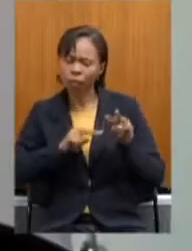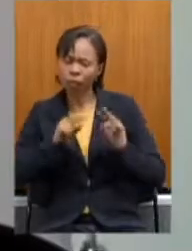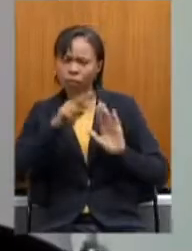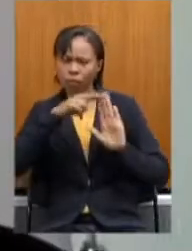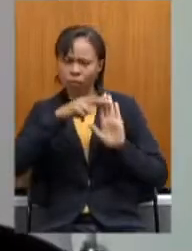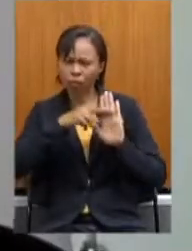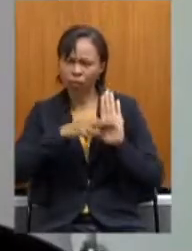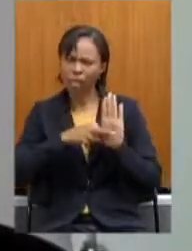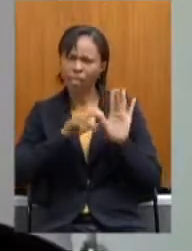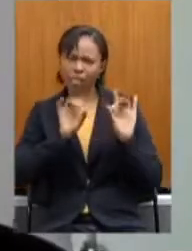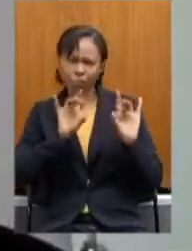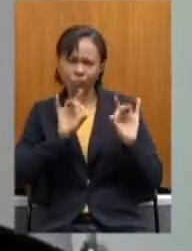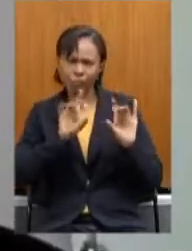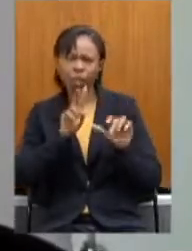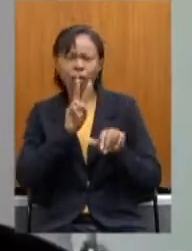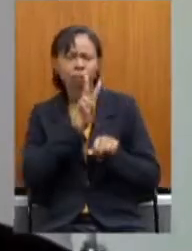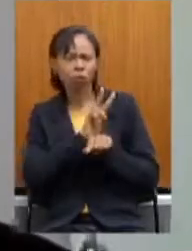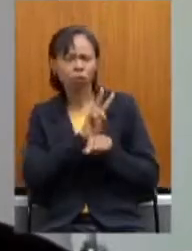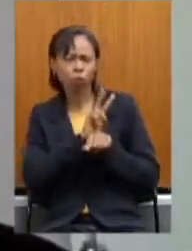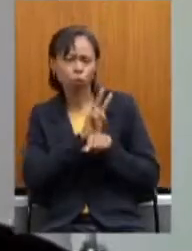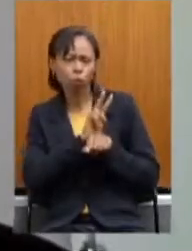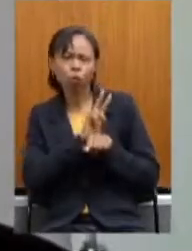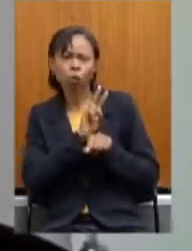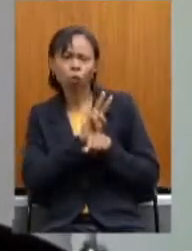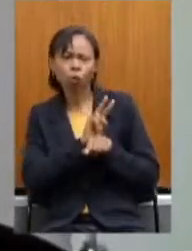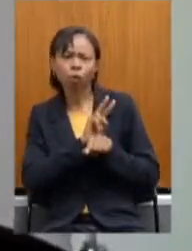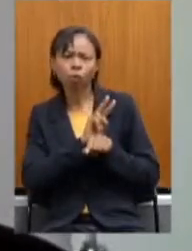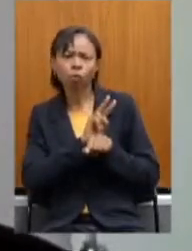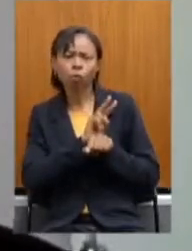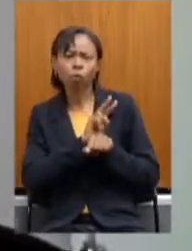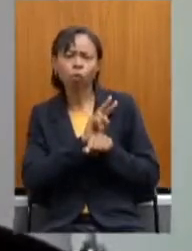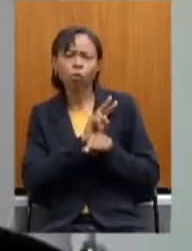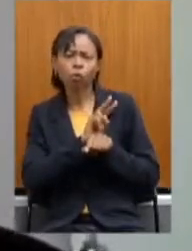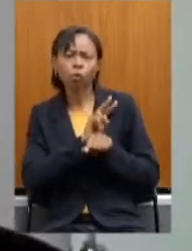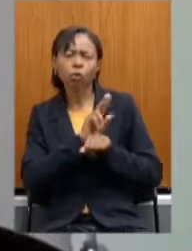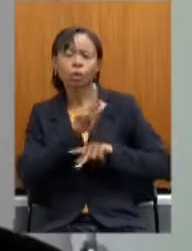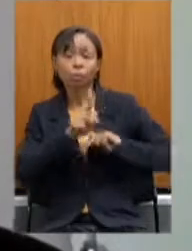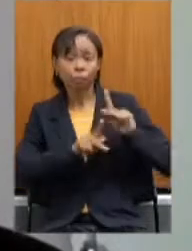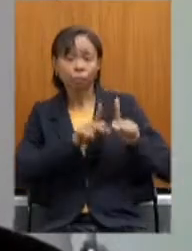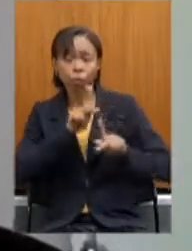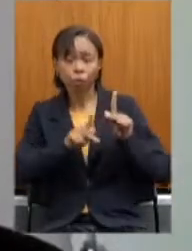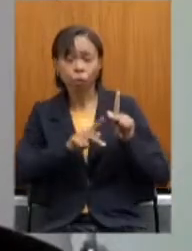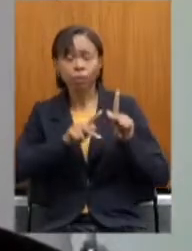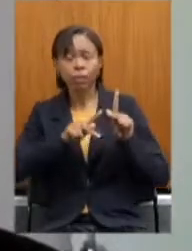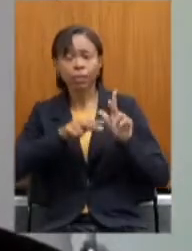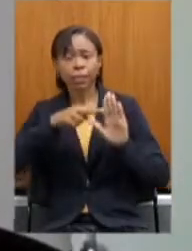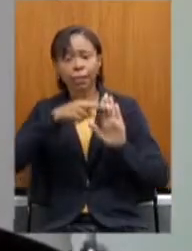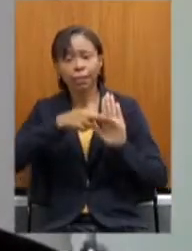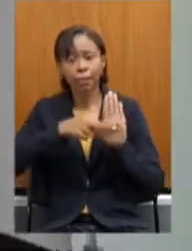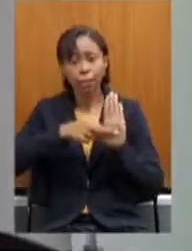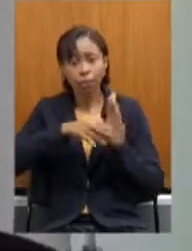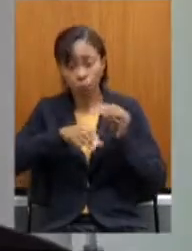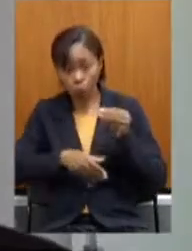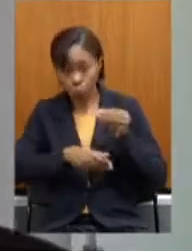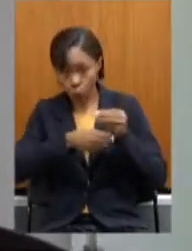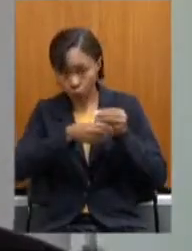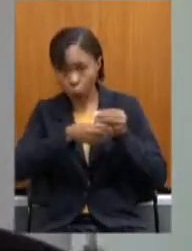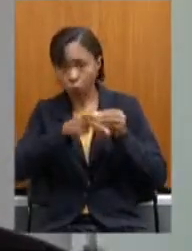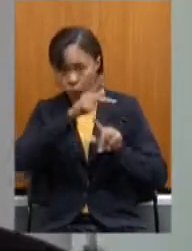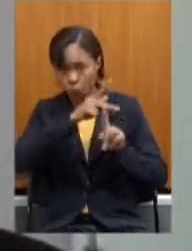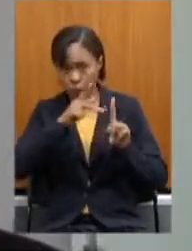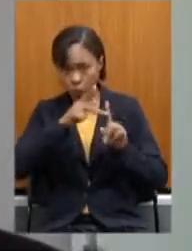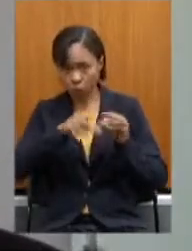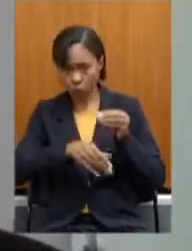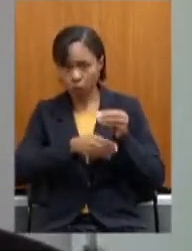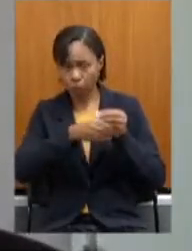especiais de proteção dos usuários de regimes de Previdência Complementar, dos segurados